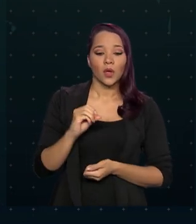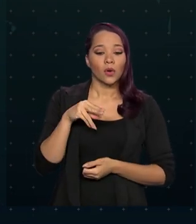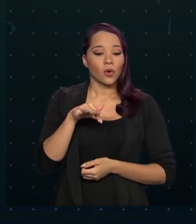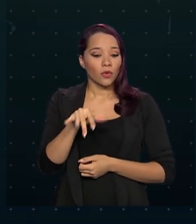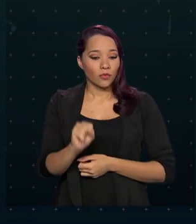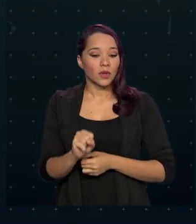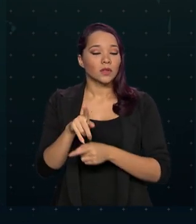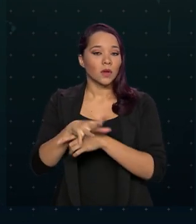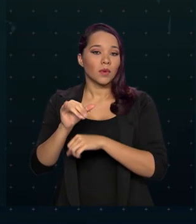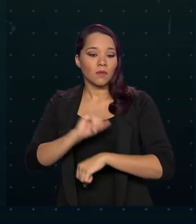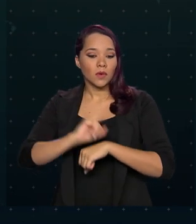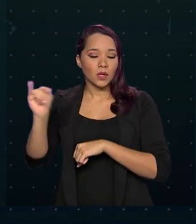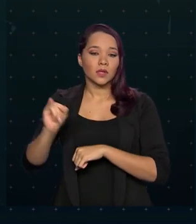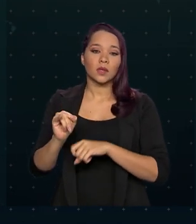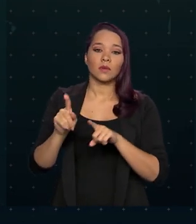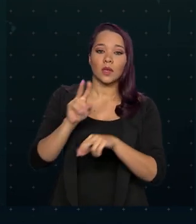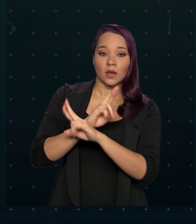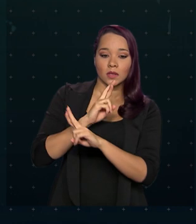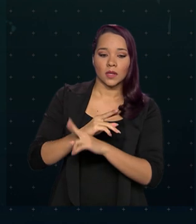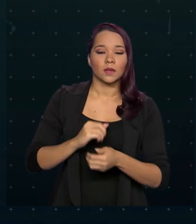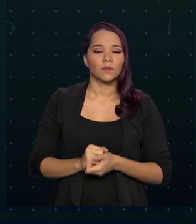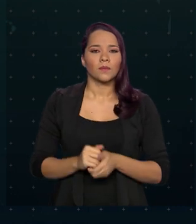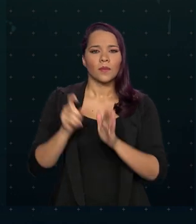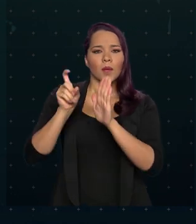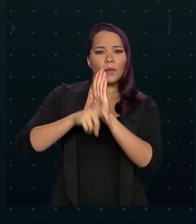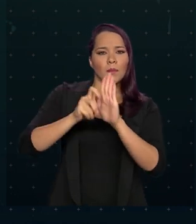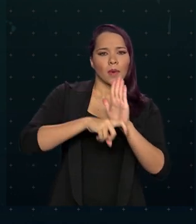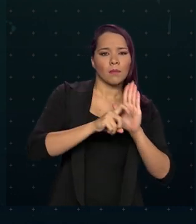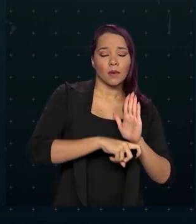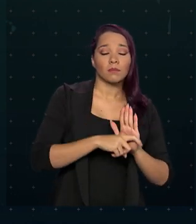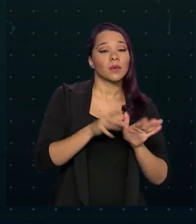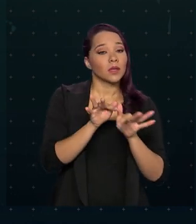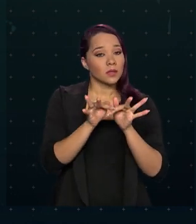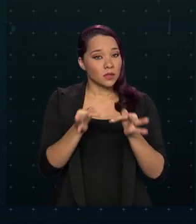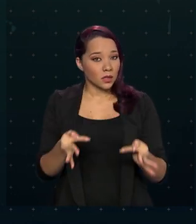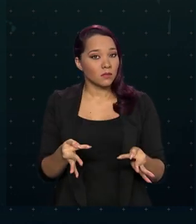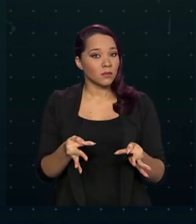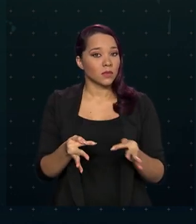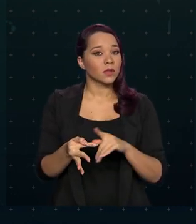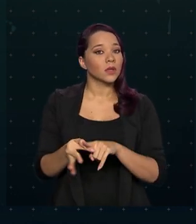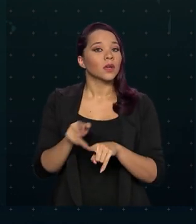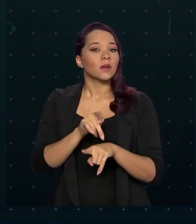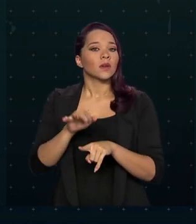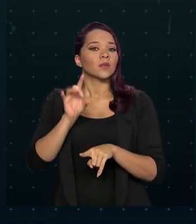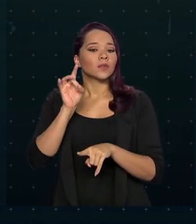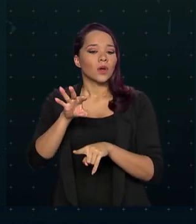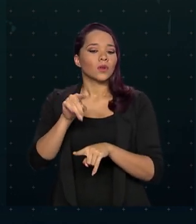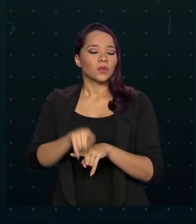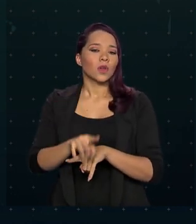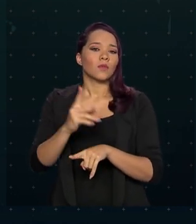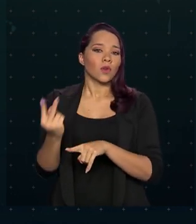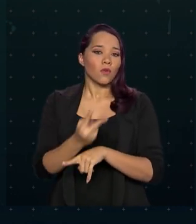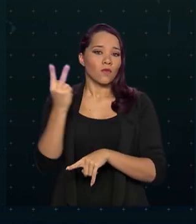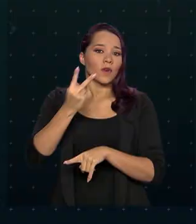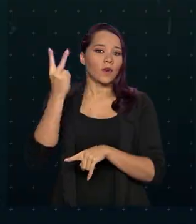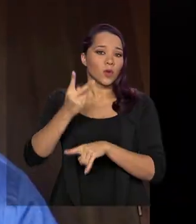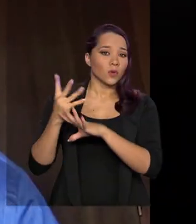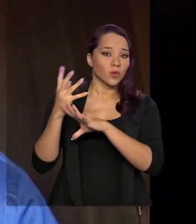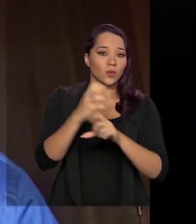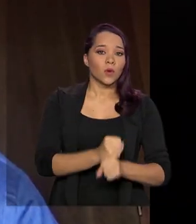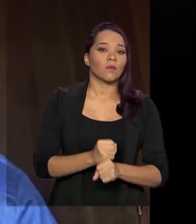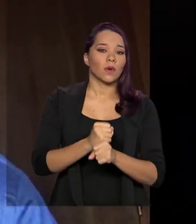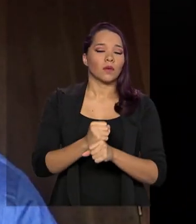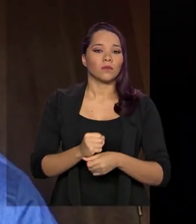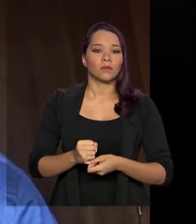importação e a receita. A taxação ficará mais simples e incidirá apenas sobre a receita bruta do faturamento.